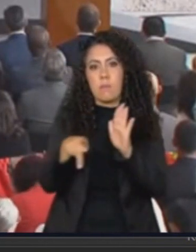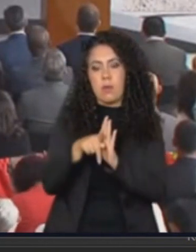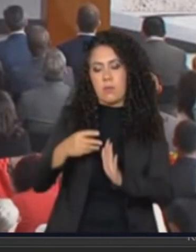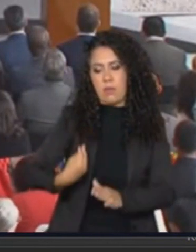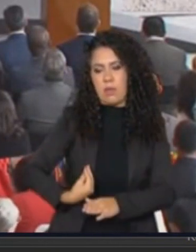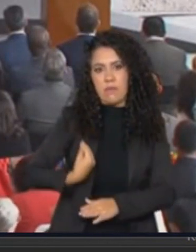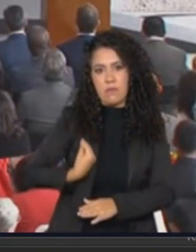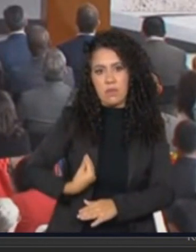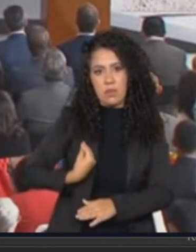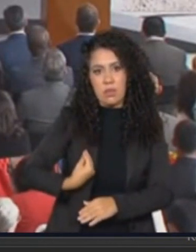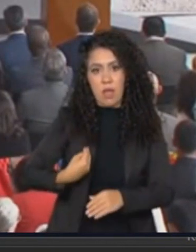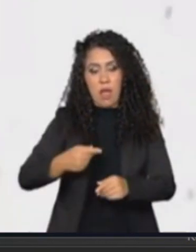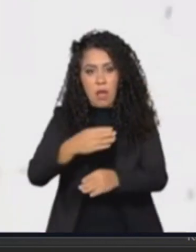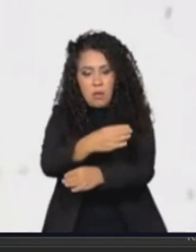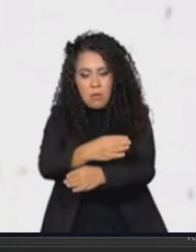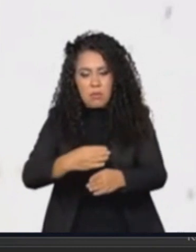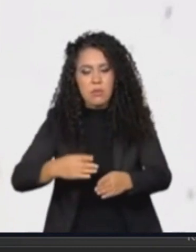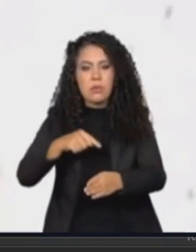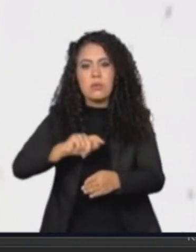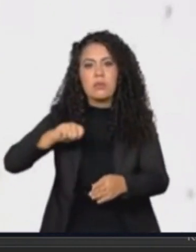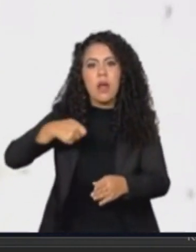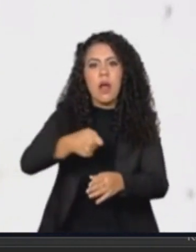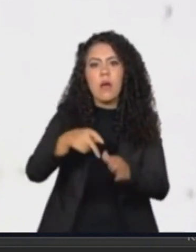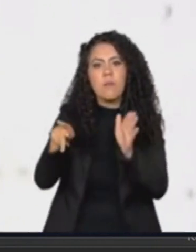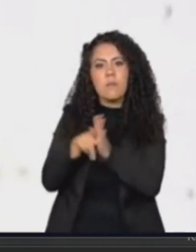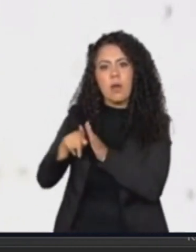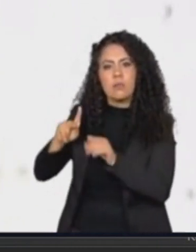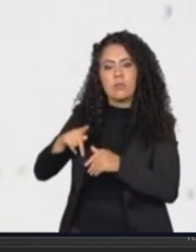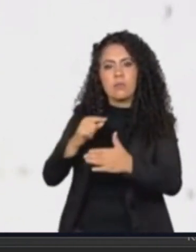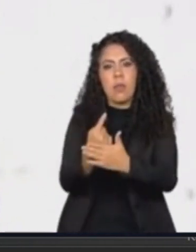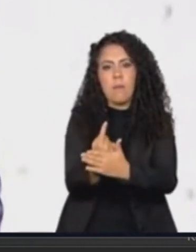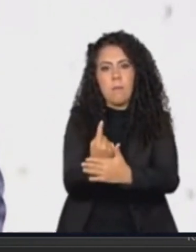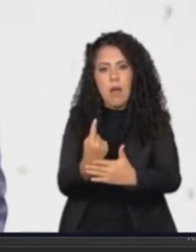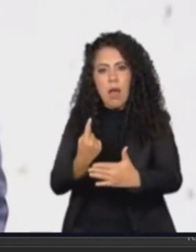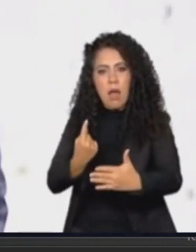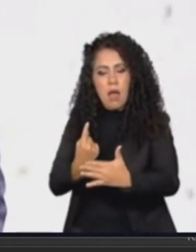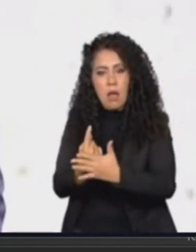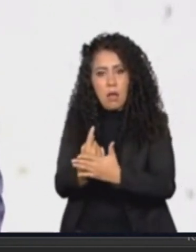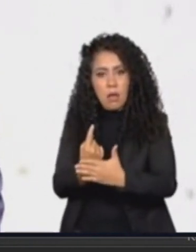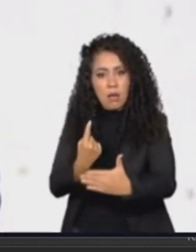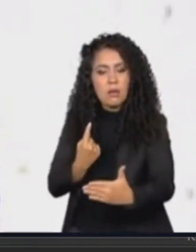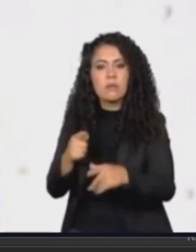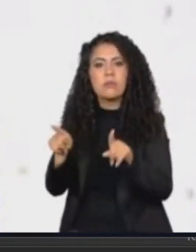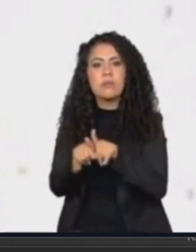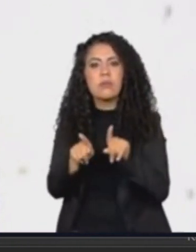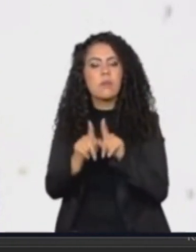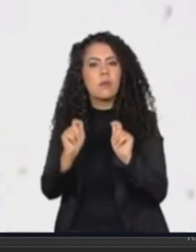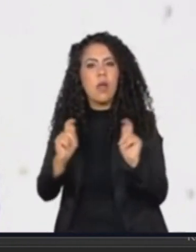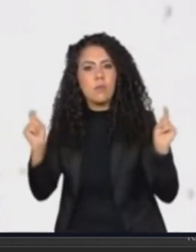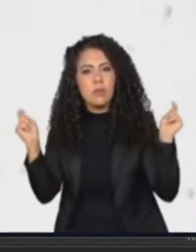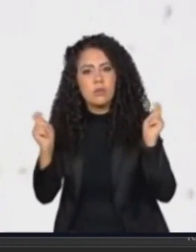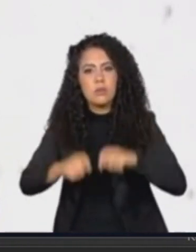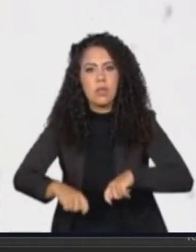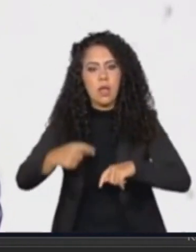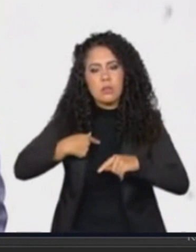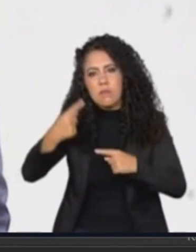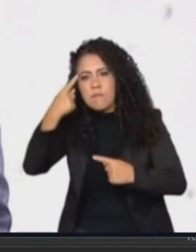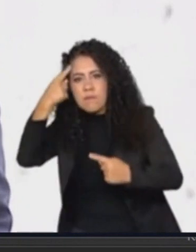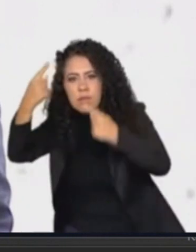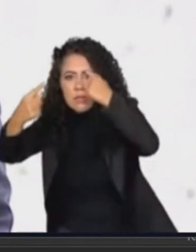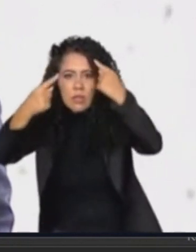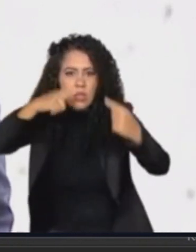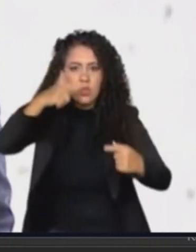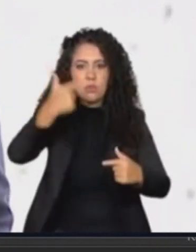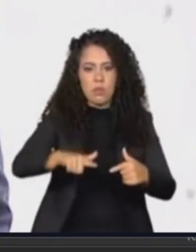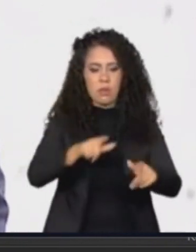encruzilhada é o lugar dos povos subalternos e marginalizados e a possibilidade de reinvenção desses mesmos povos